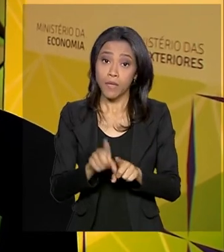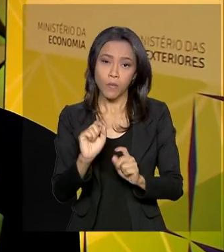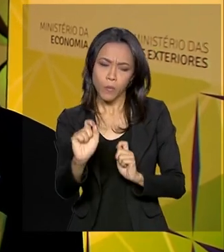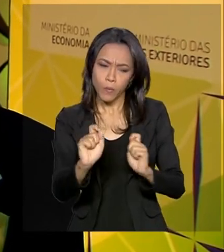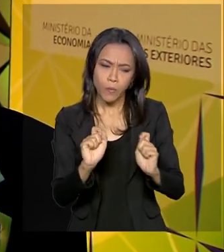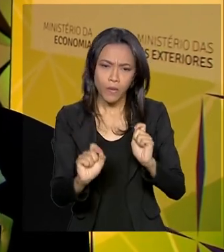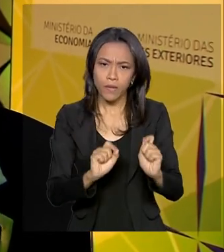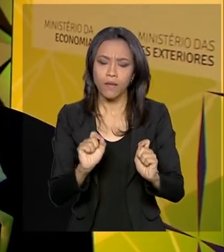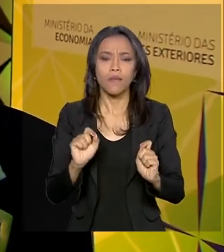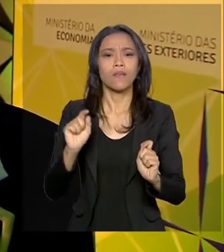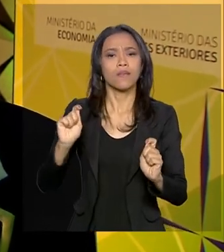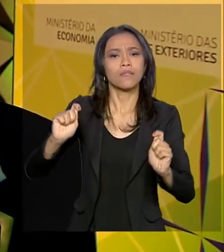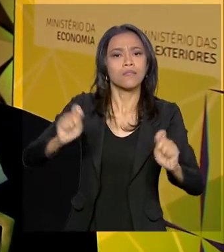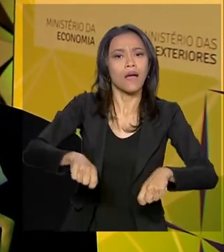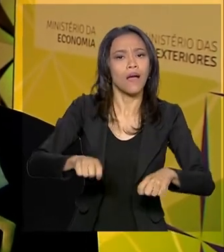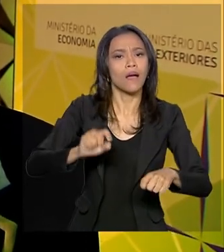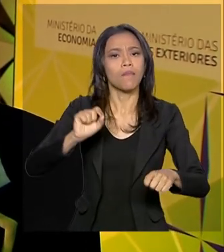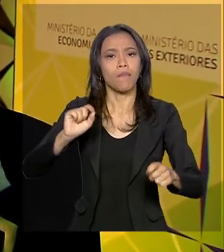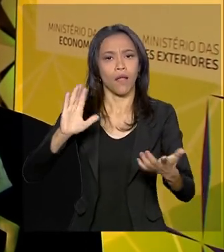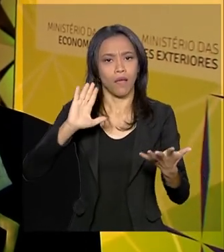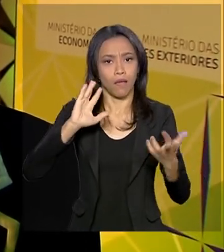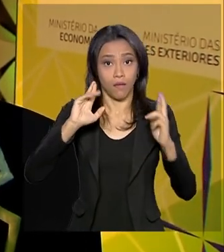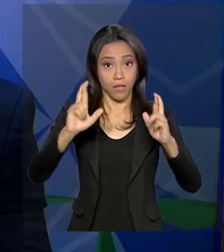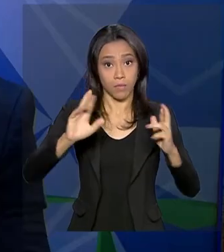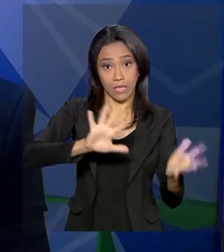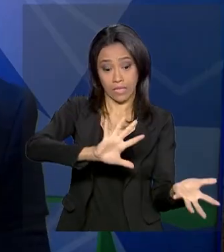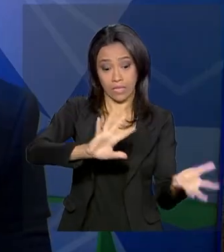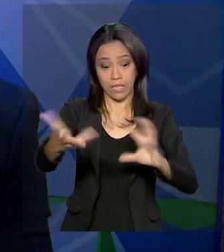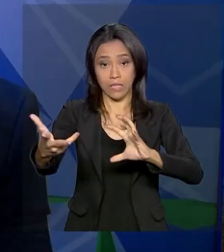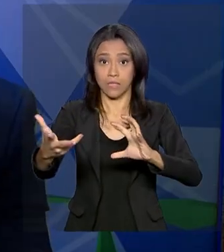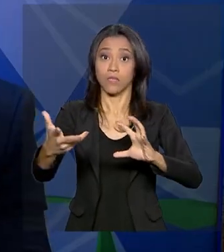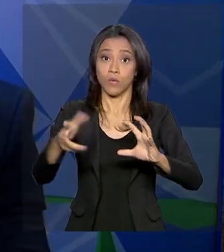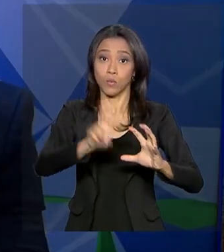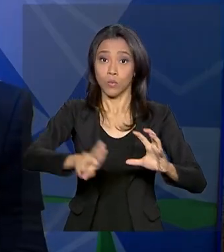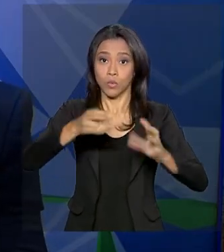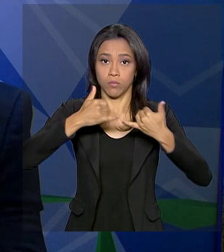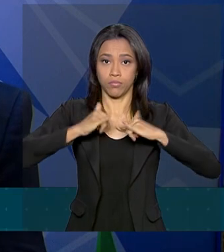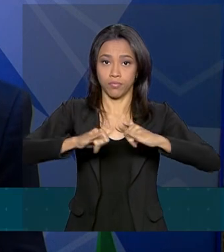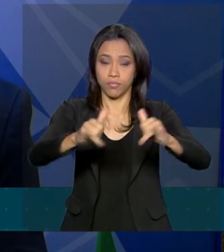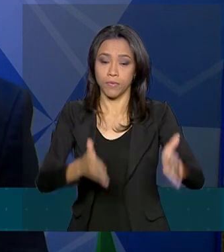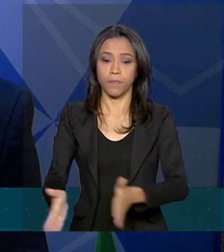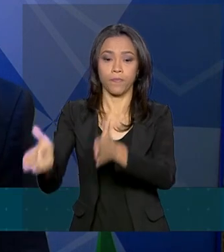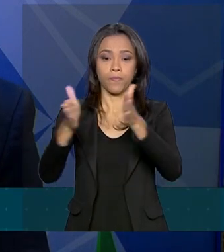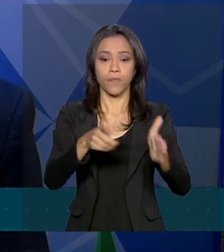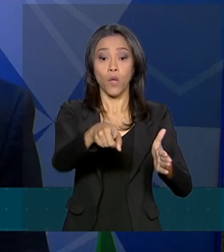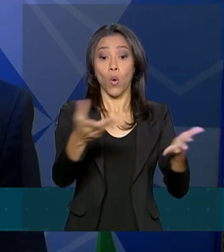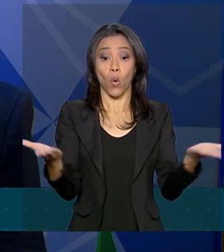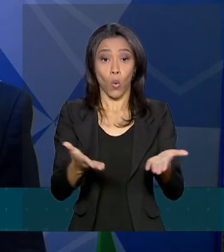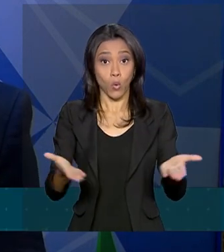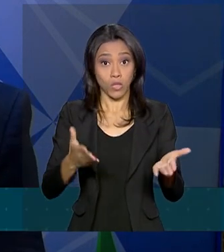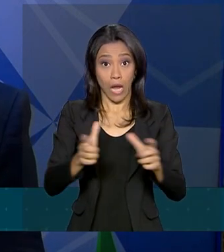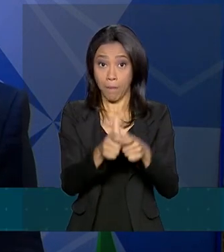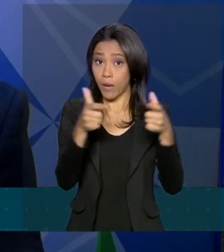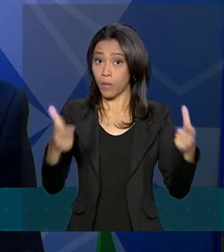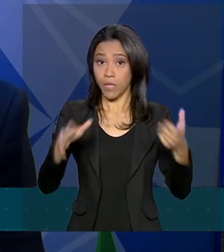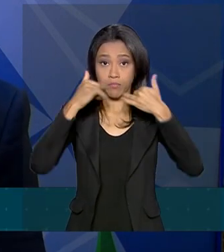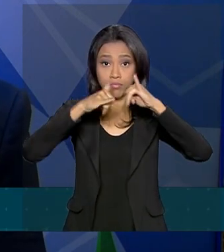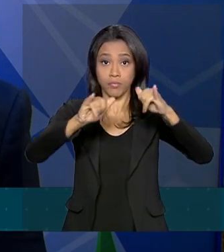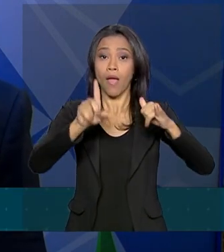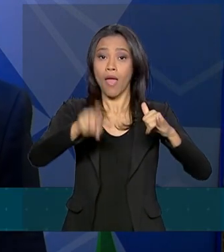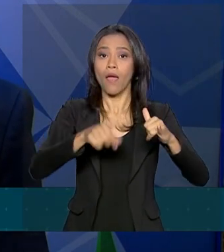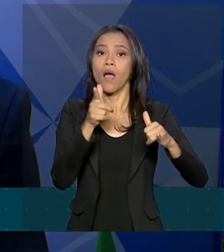que leve em conta essa transição energética. Hoje, a maior parte da energia elétrica produzida no Brasil vem das